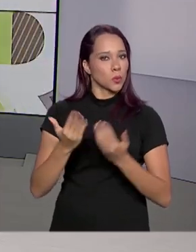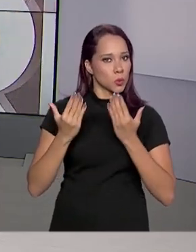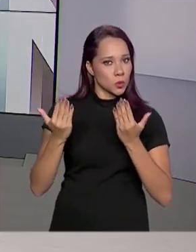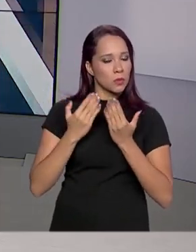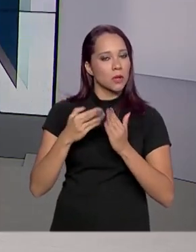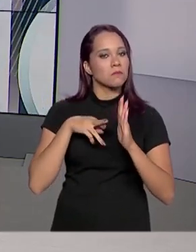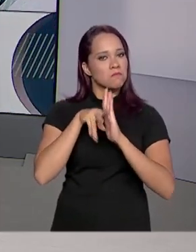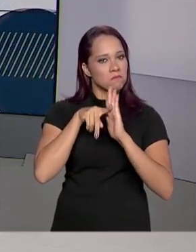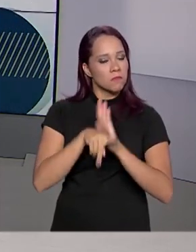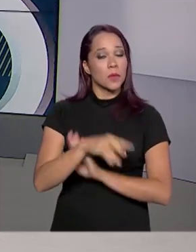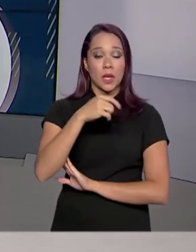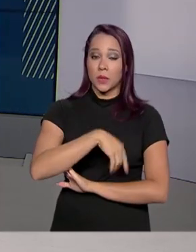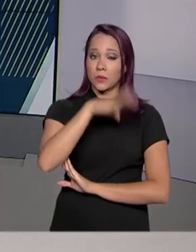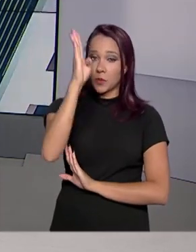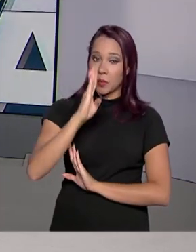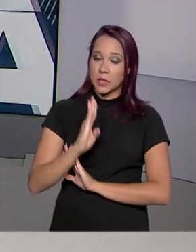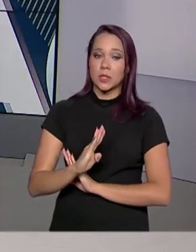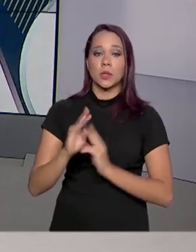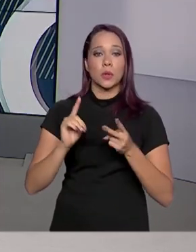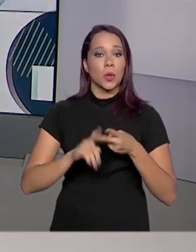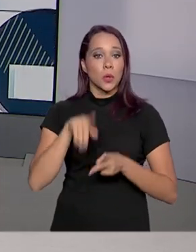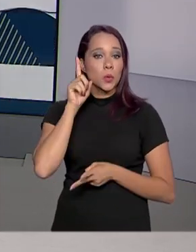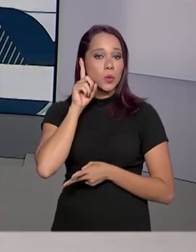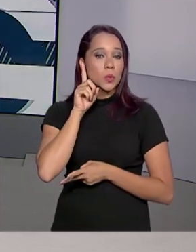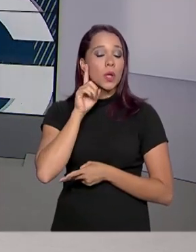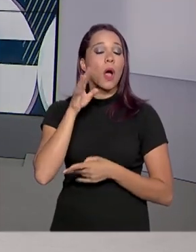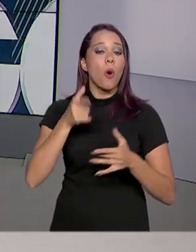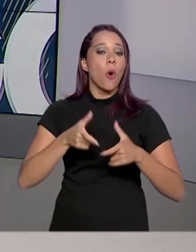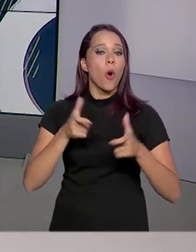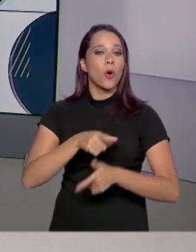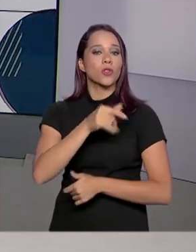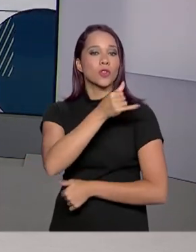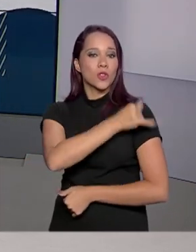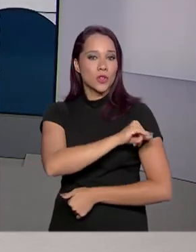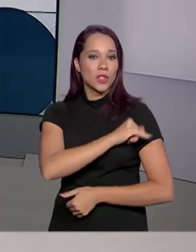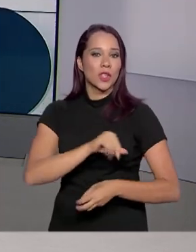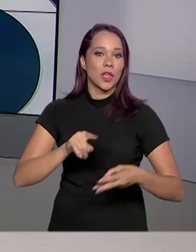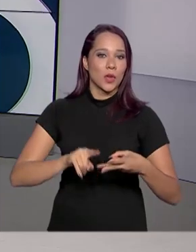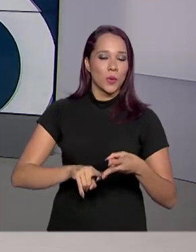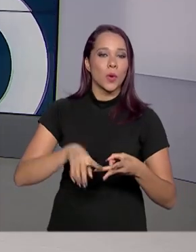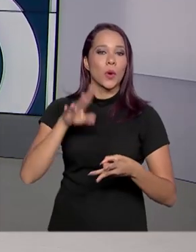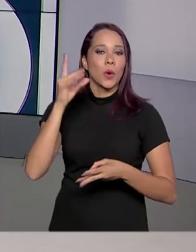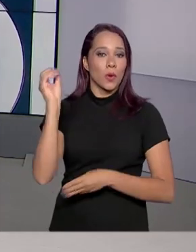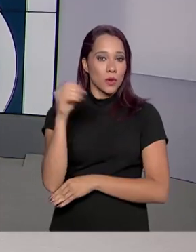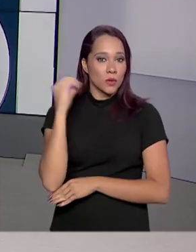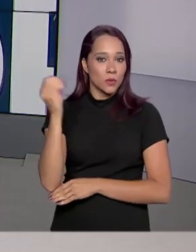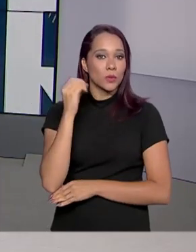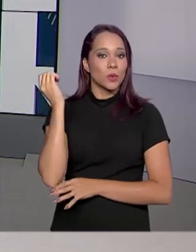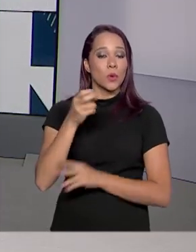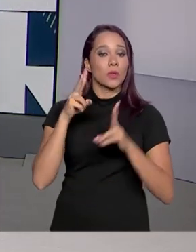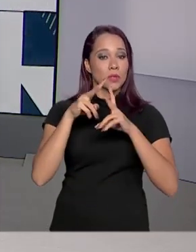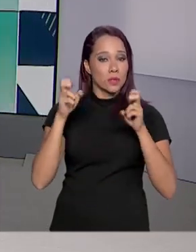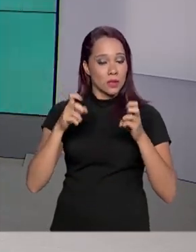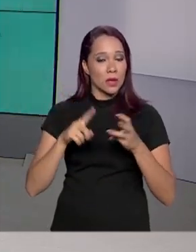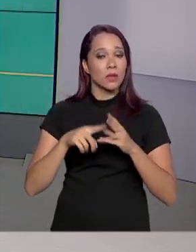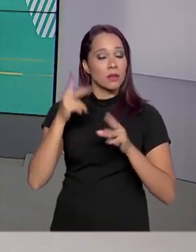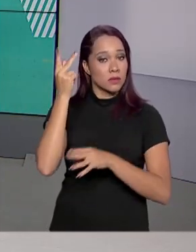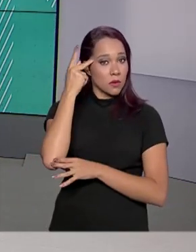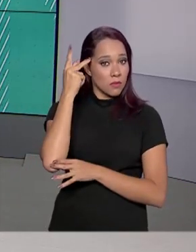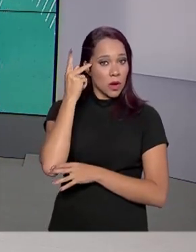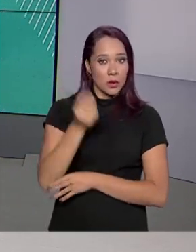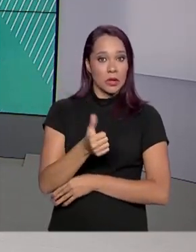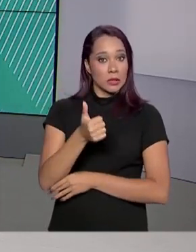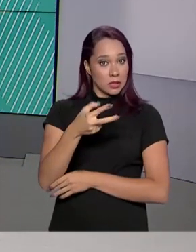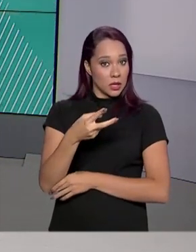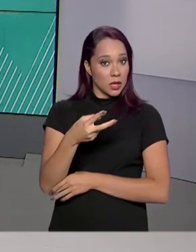investigados aqui no Brasil, nos estados do Rio de Janeiro, Rio Grande do Sul, Santa Catarina e São Paulo. 13 foram